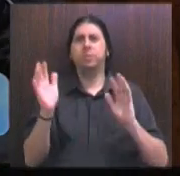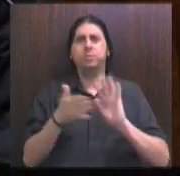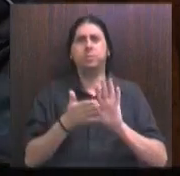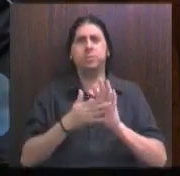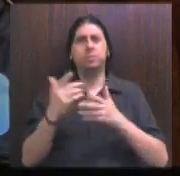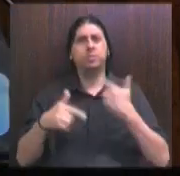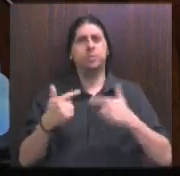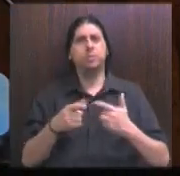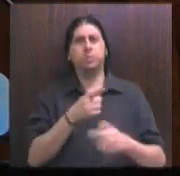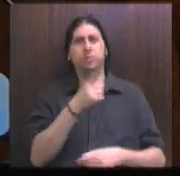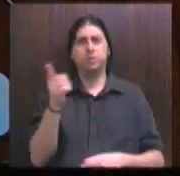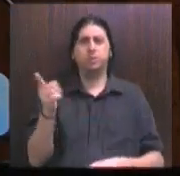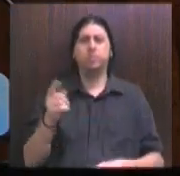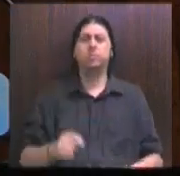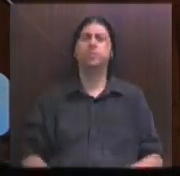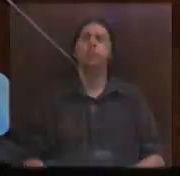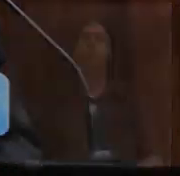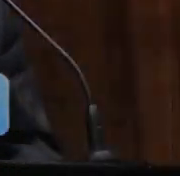trabalho de vocês.